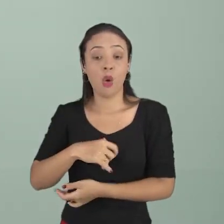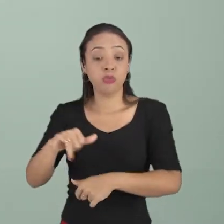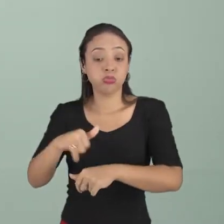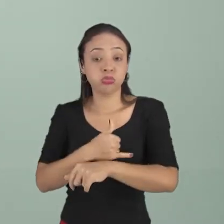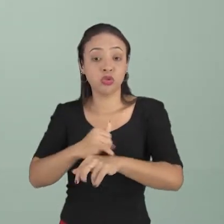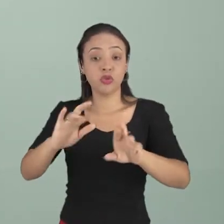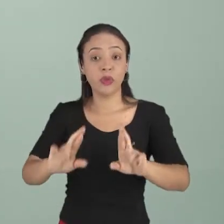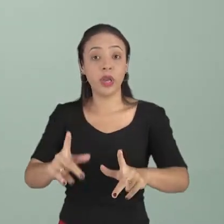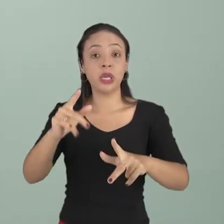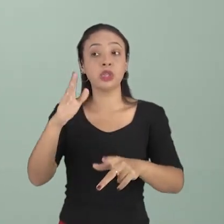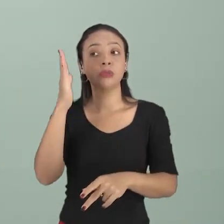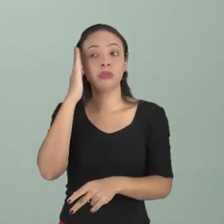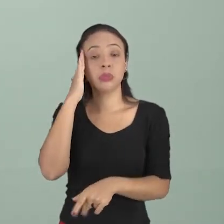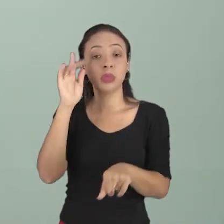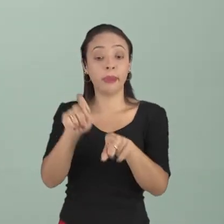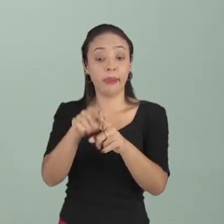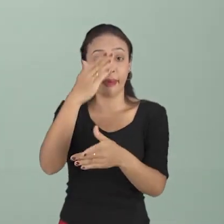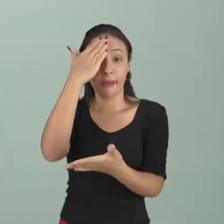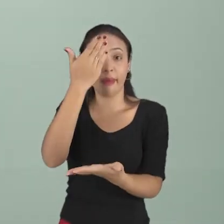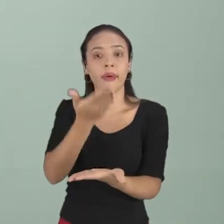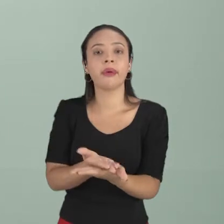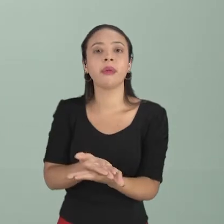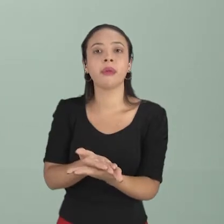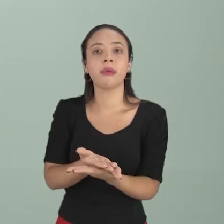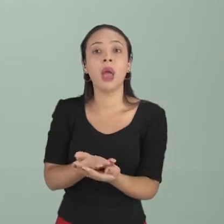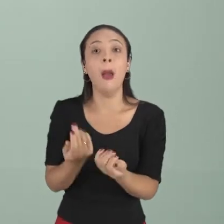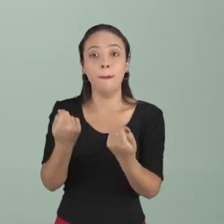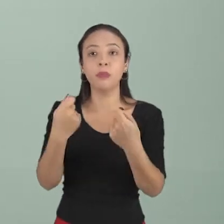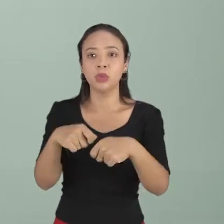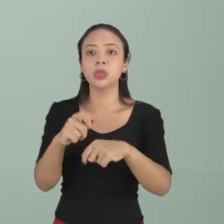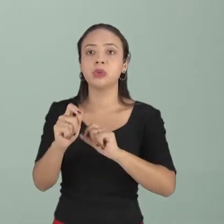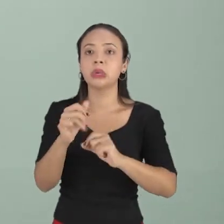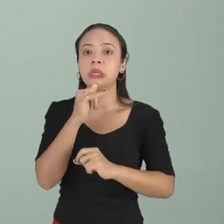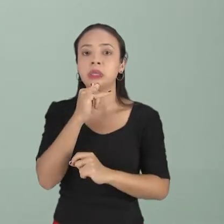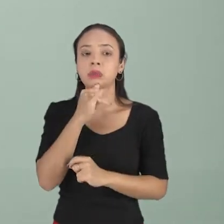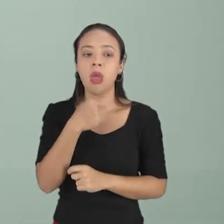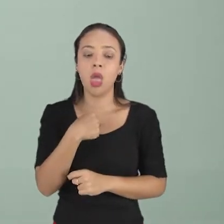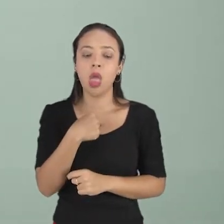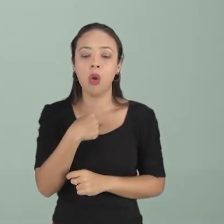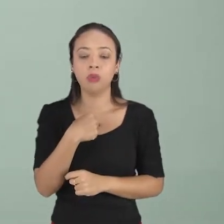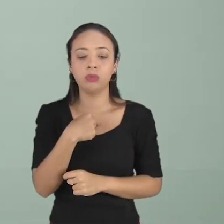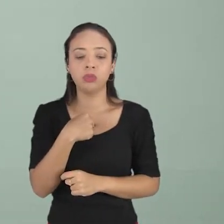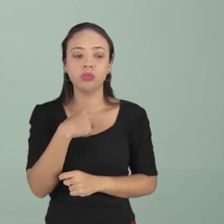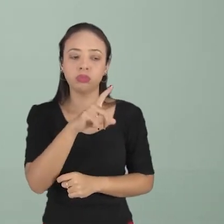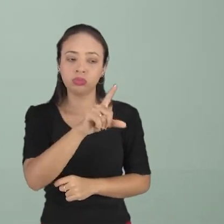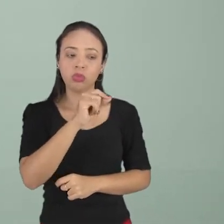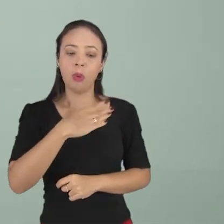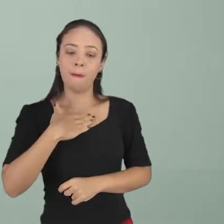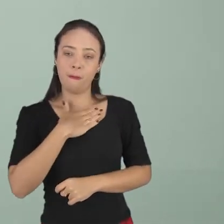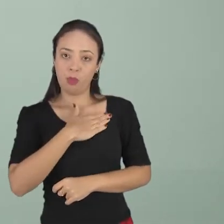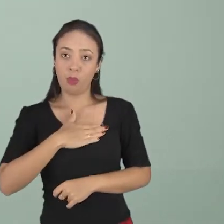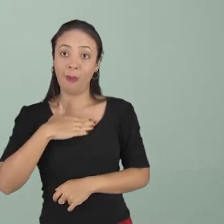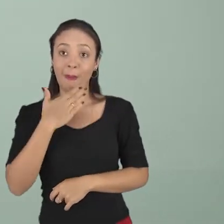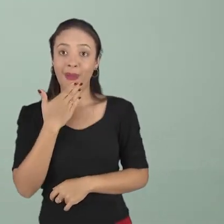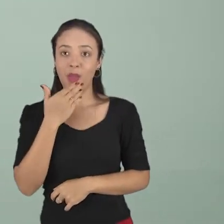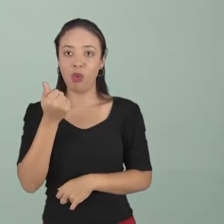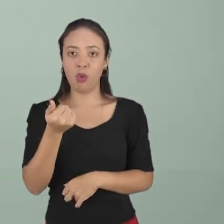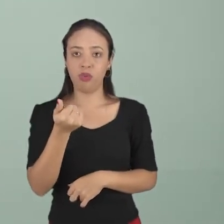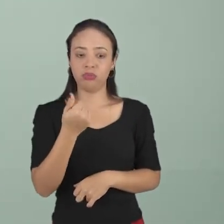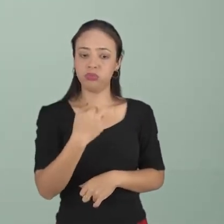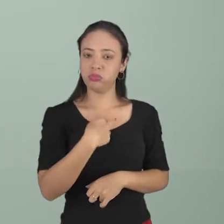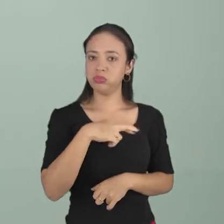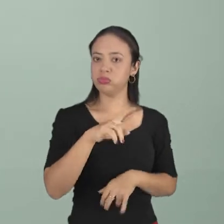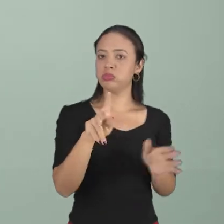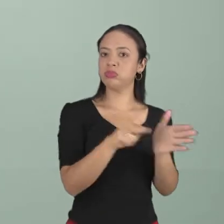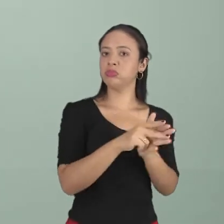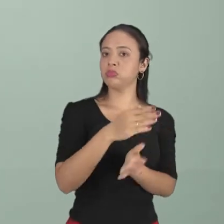quiser... Há direito ao estranhamento. Eu sou o mais íntimo do meu modo de me relacionar dentro da minha religião, de